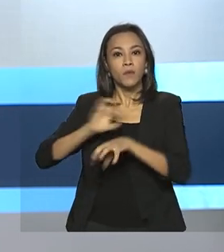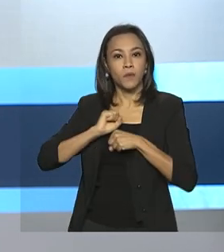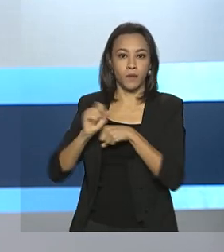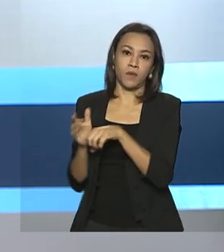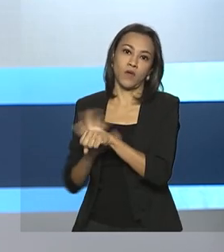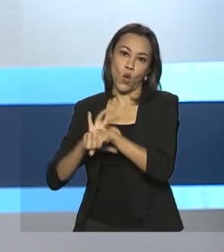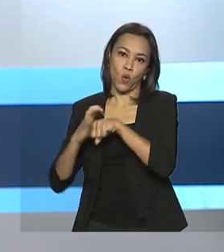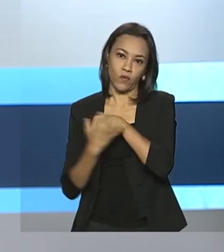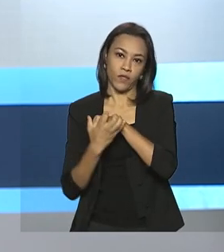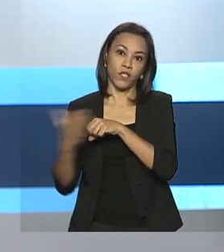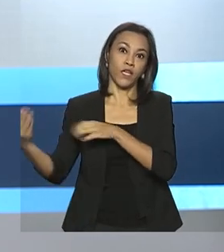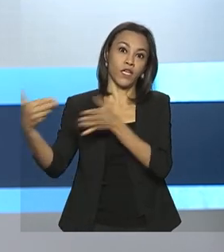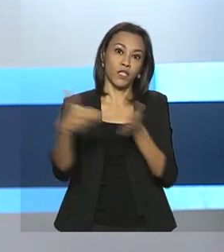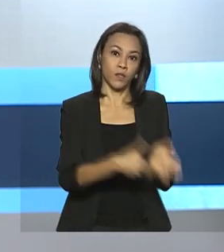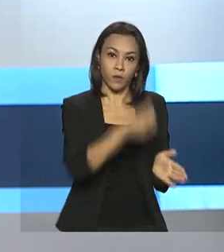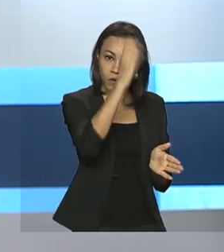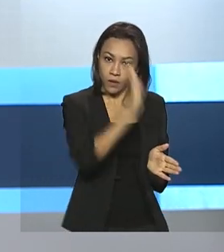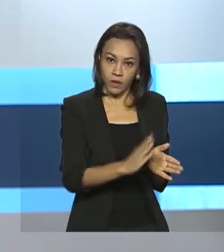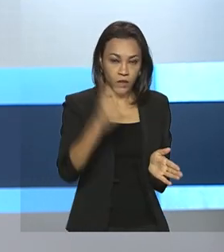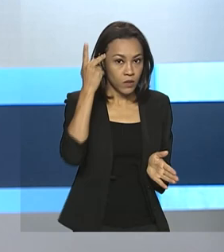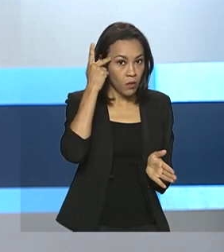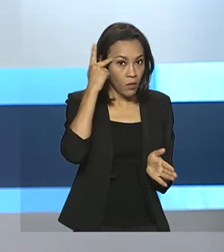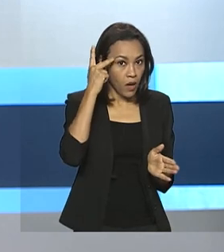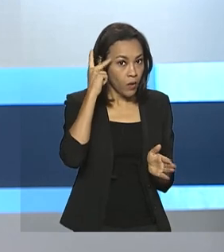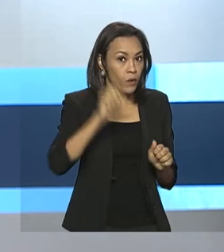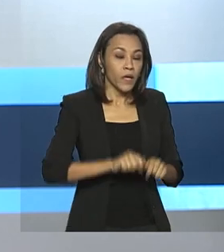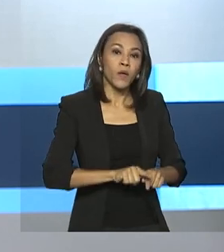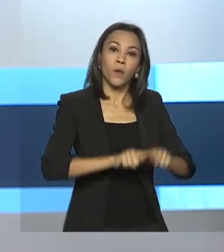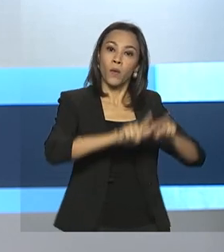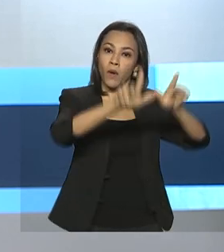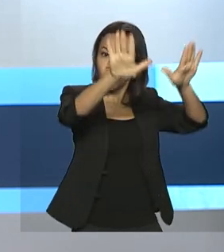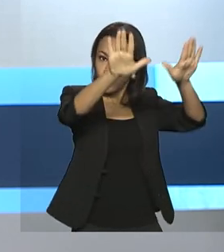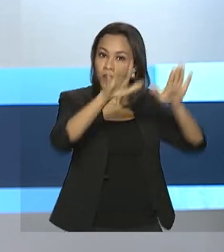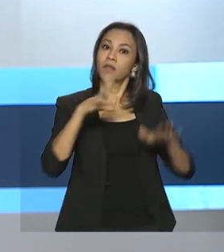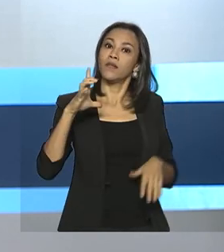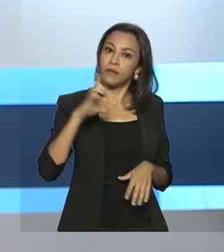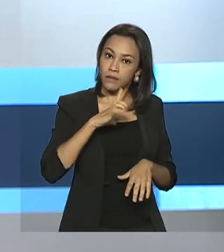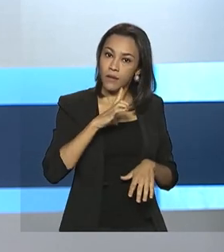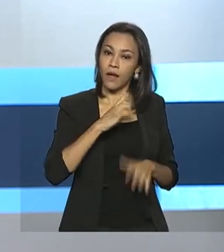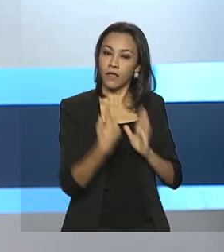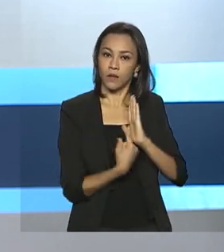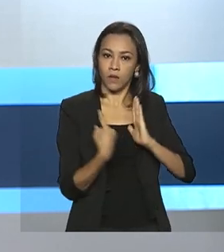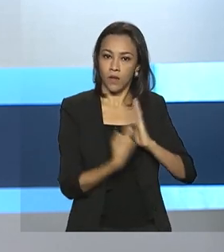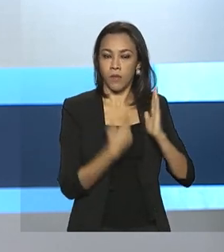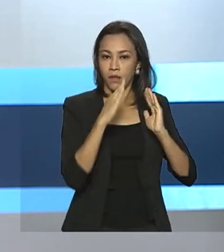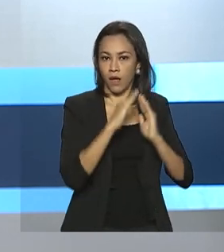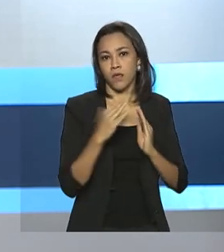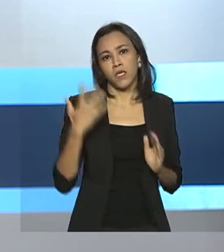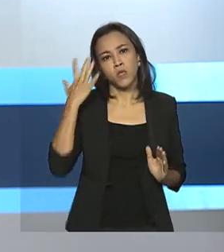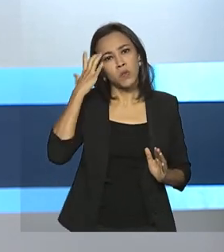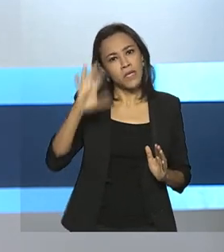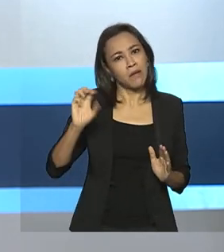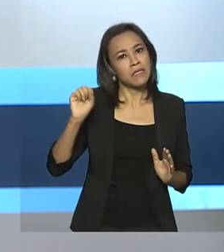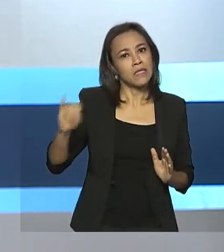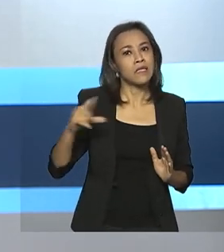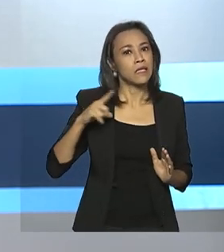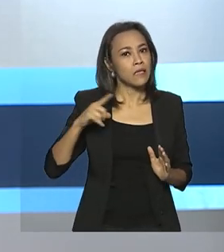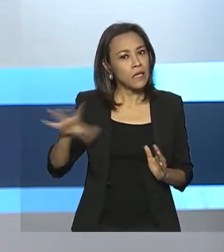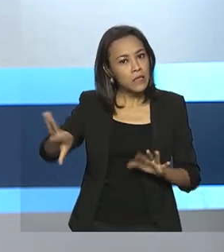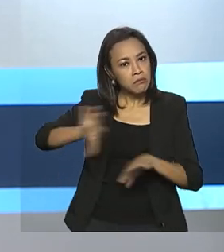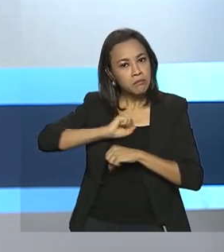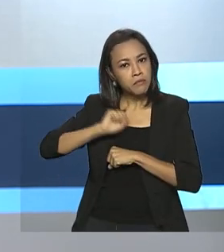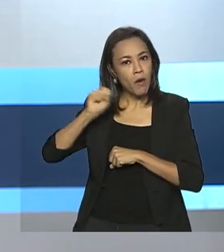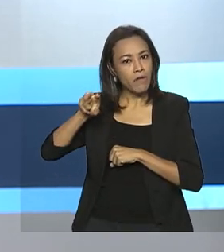sábado no aeroporto de Guarulhos, em São Paulo, e está em isolamento em casa. Ainda não há confirmação de que tenha sido infectado com a nova